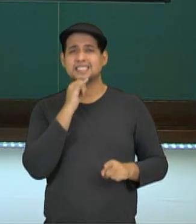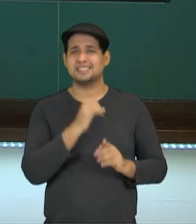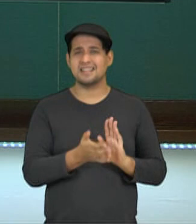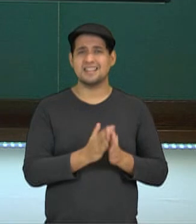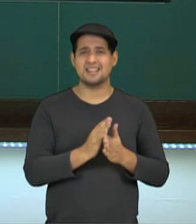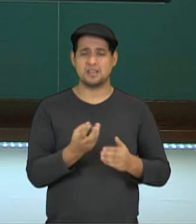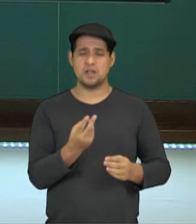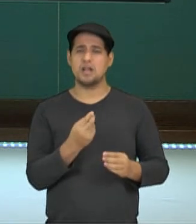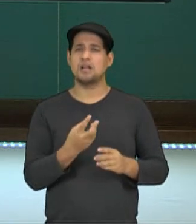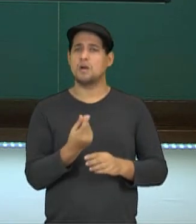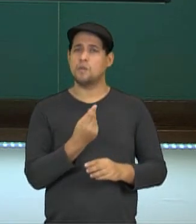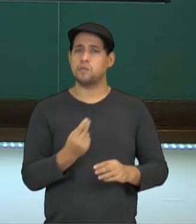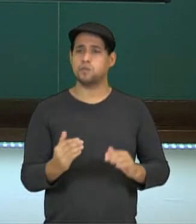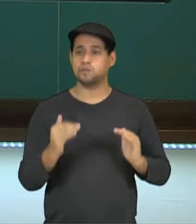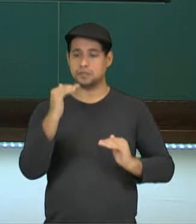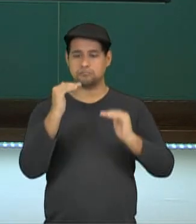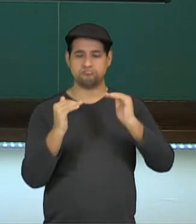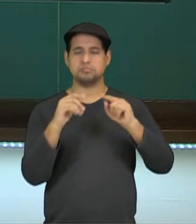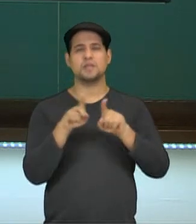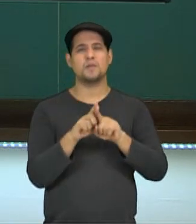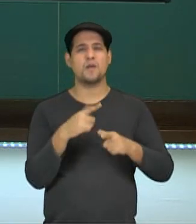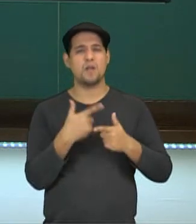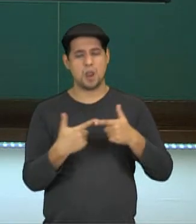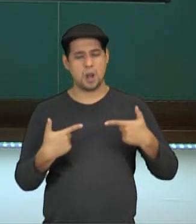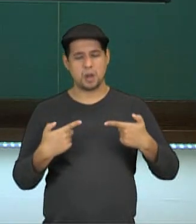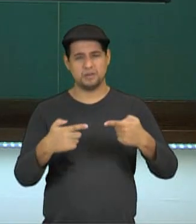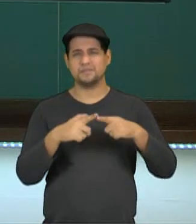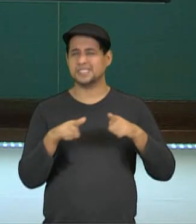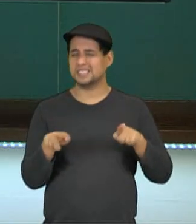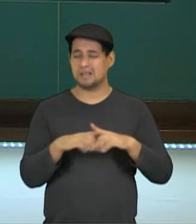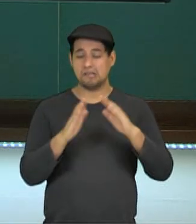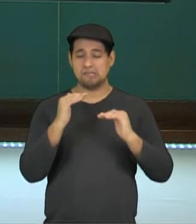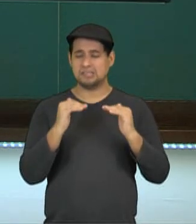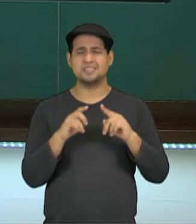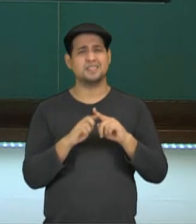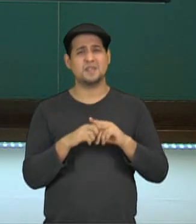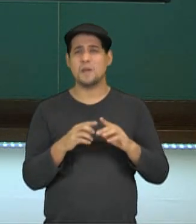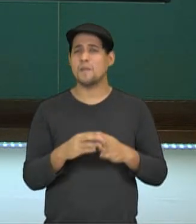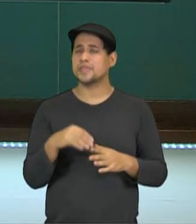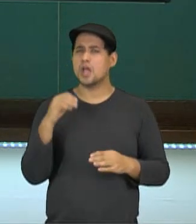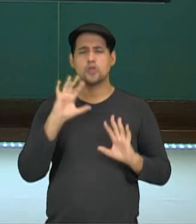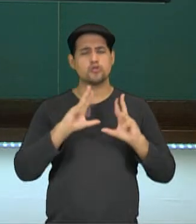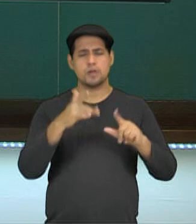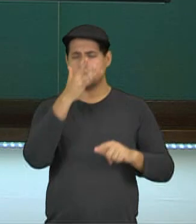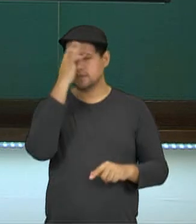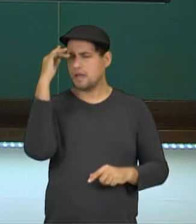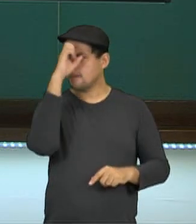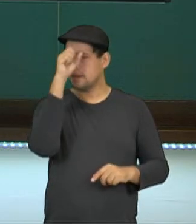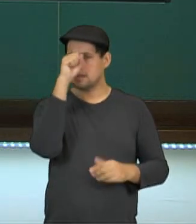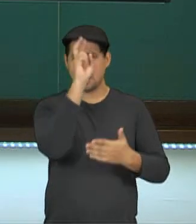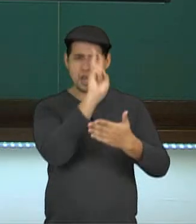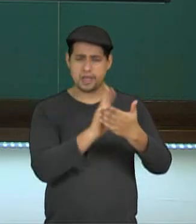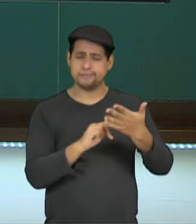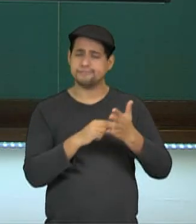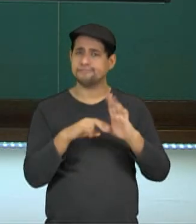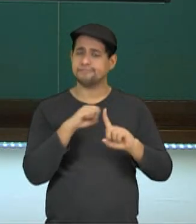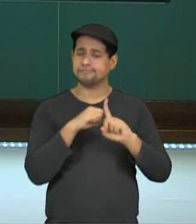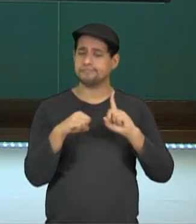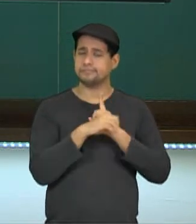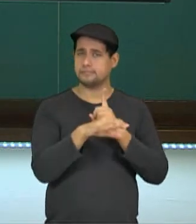desigualdade social, combater a violência, erradicar o analfabetismo. São desafios de uma sociedade